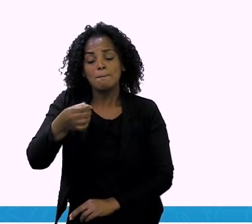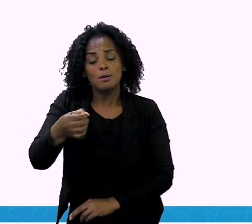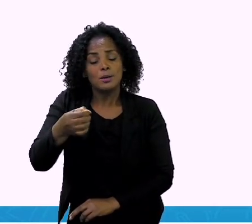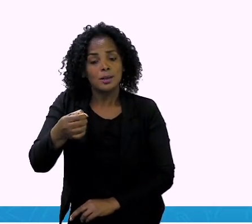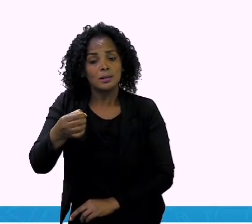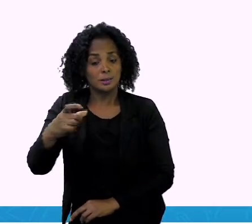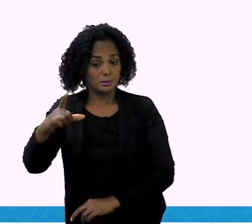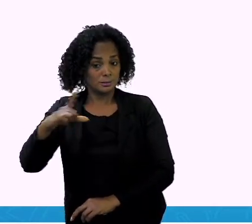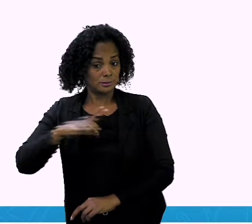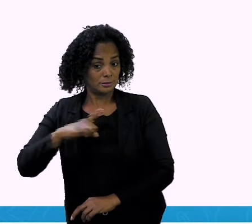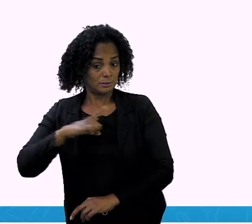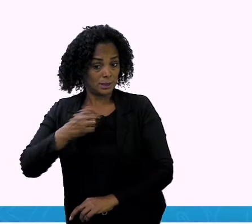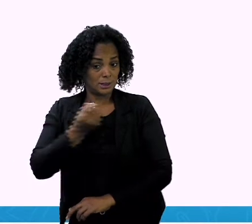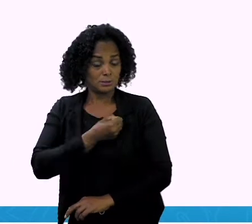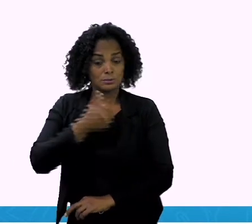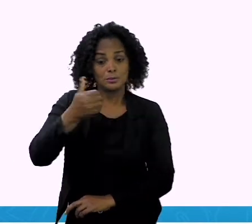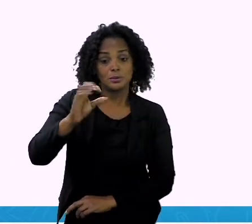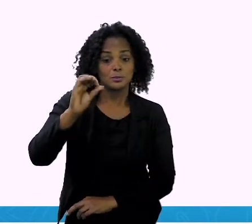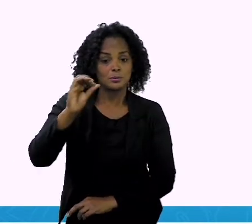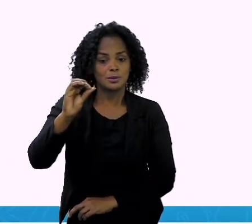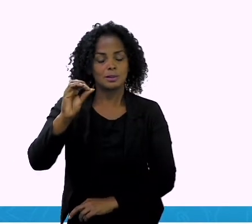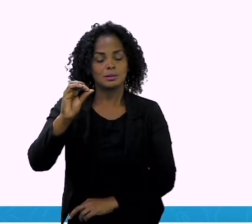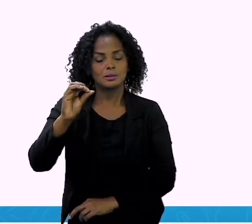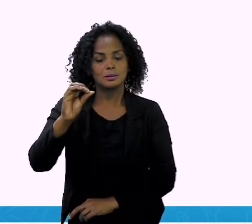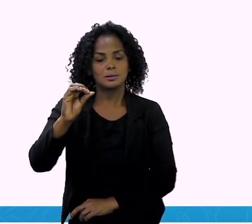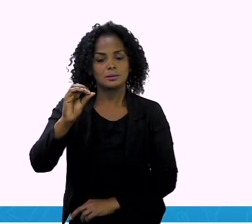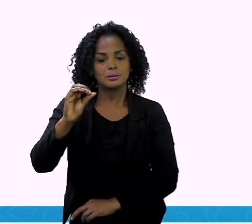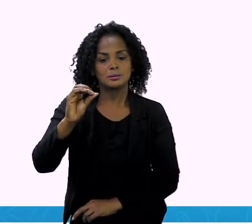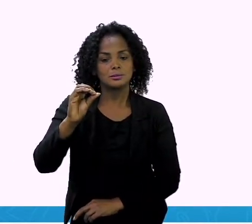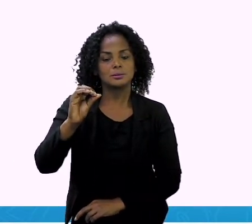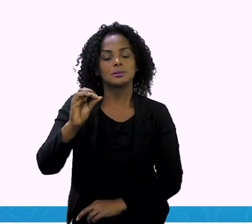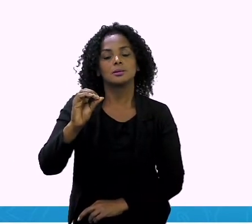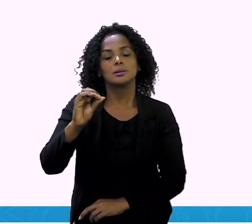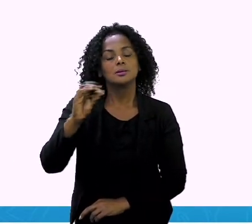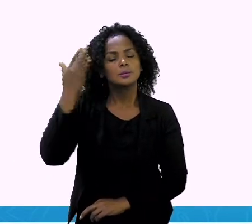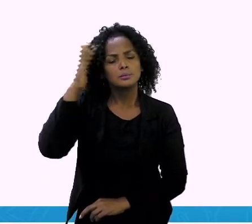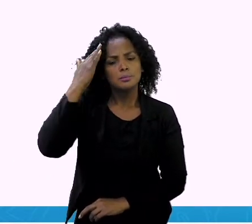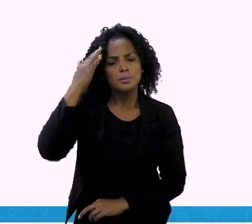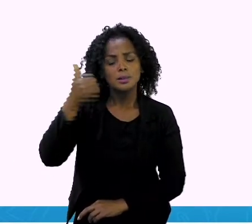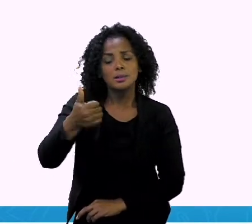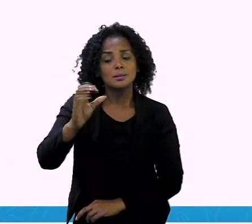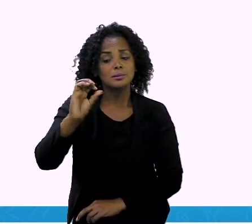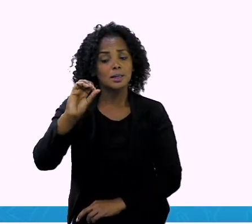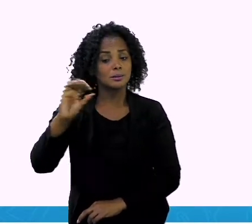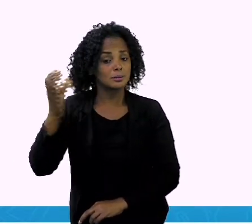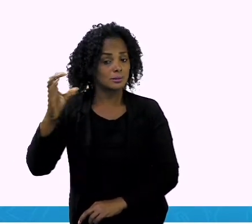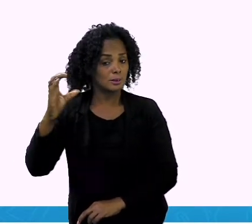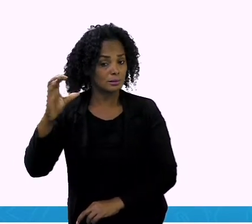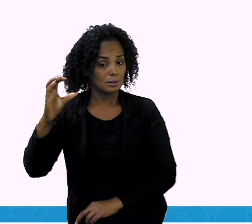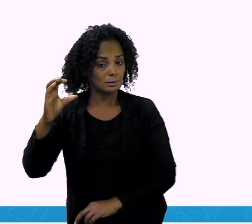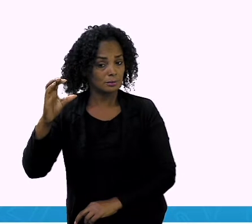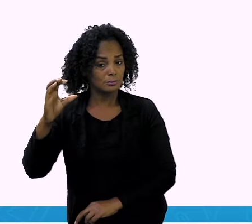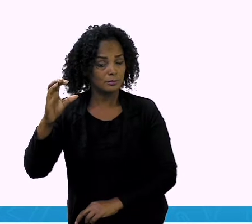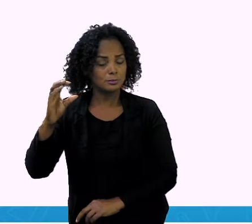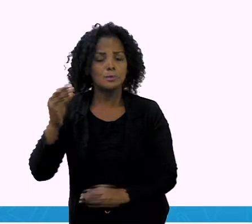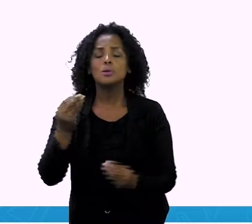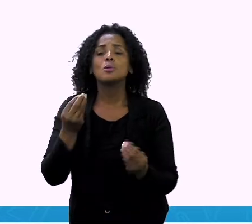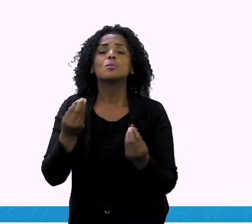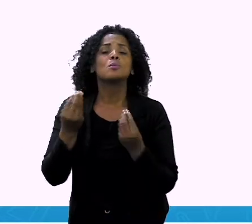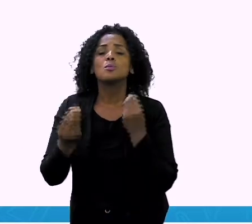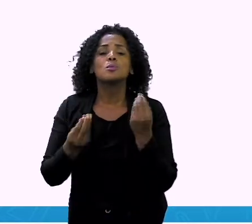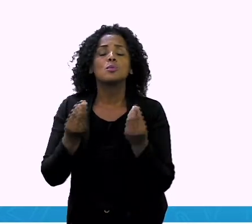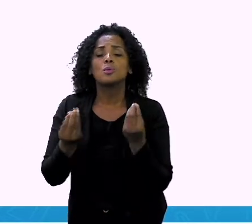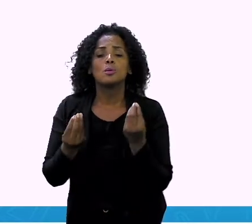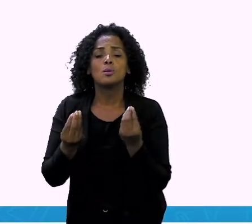você vai saber que é dez centavos. Como que a gente vai representar isso aqui? O